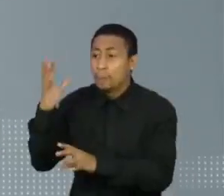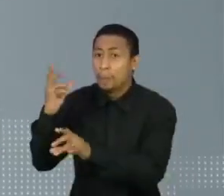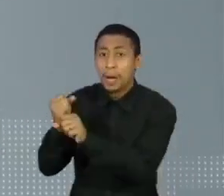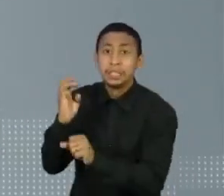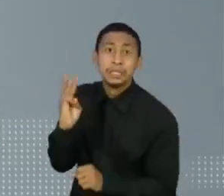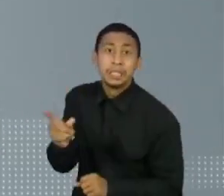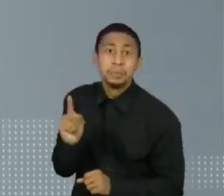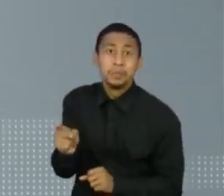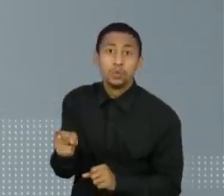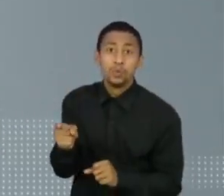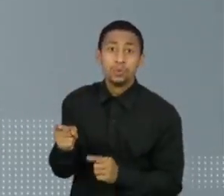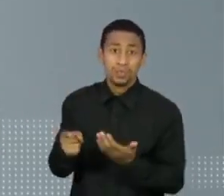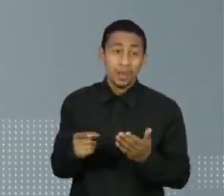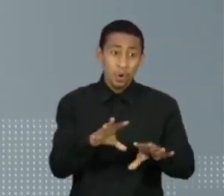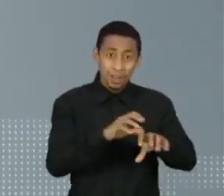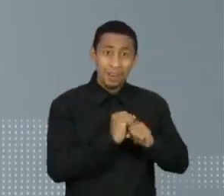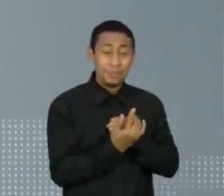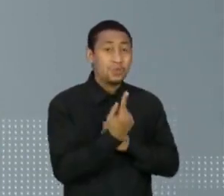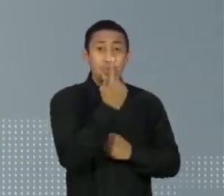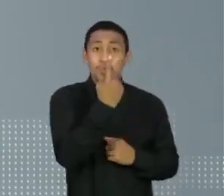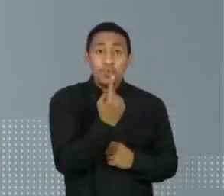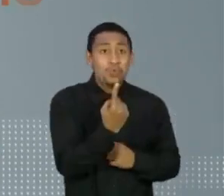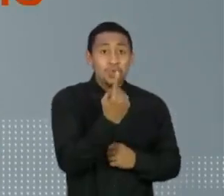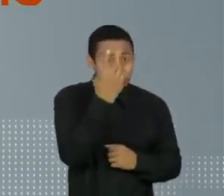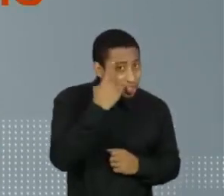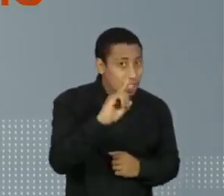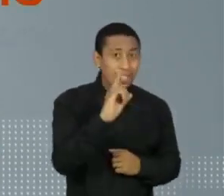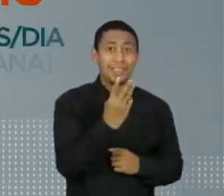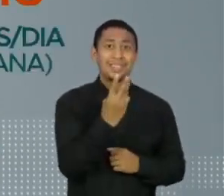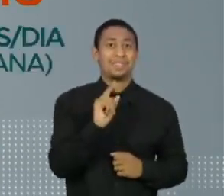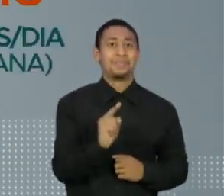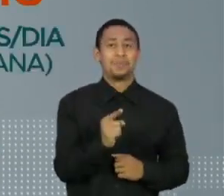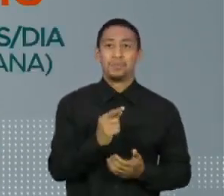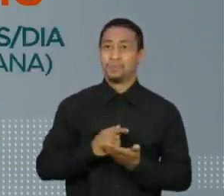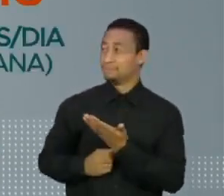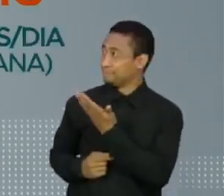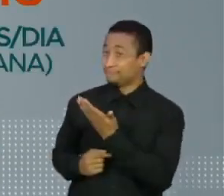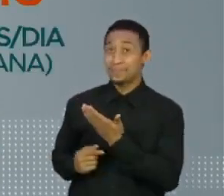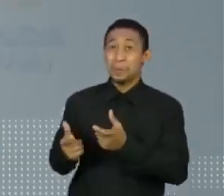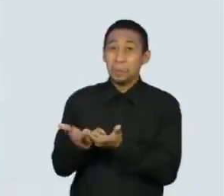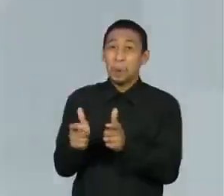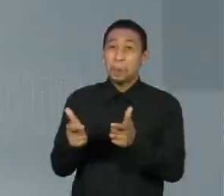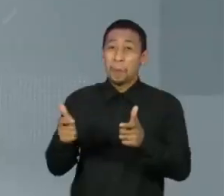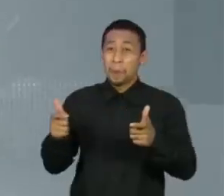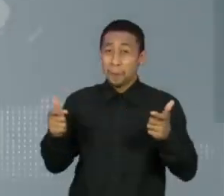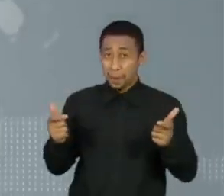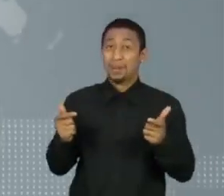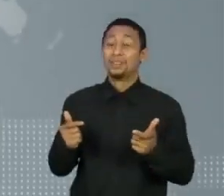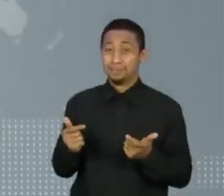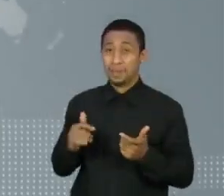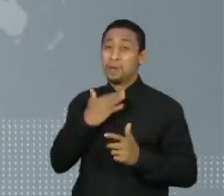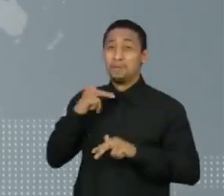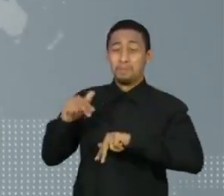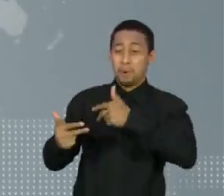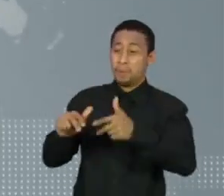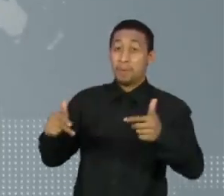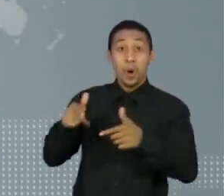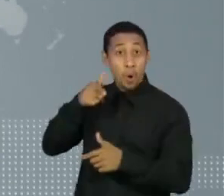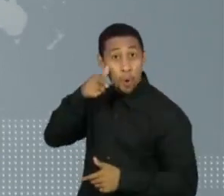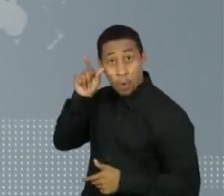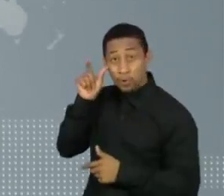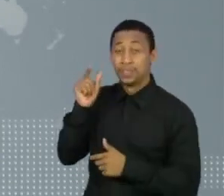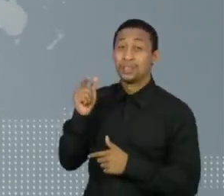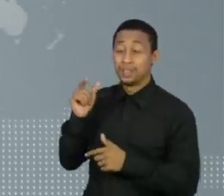A média de mortes cresce 43%, com quase 299 mil vítimas. O total de mortes ontem no país,